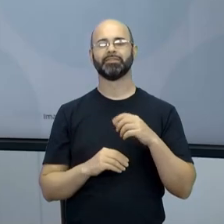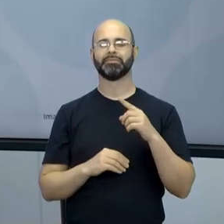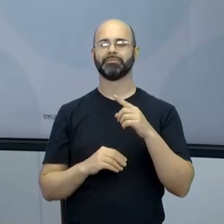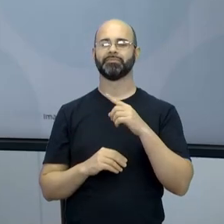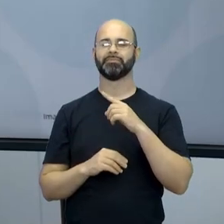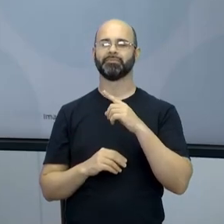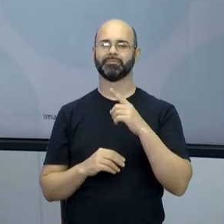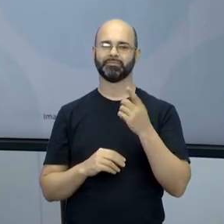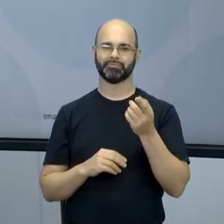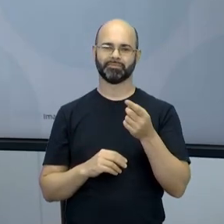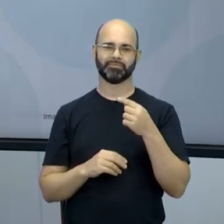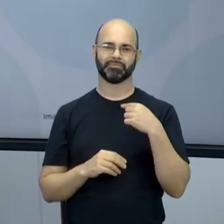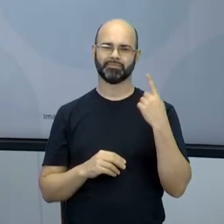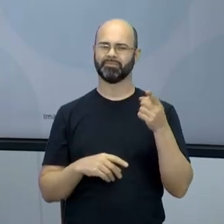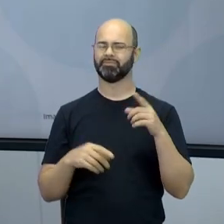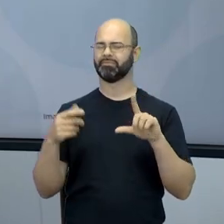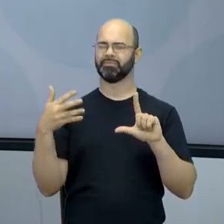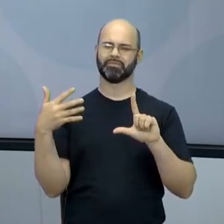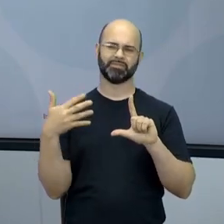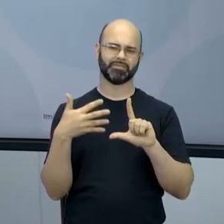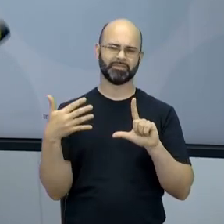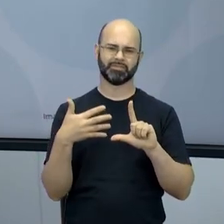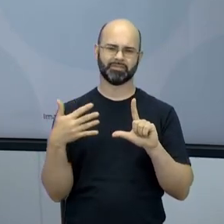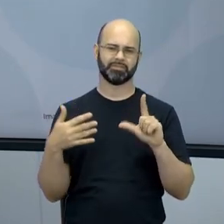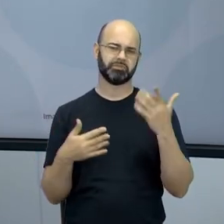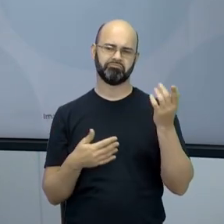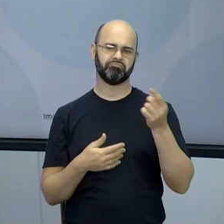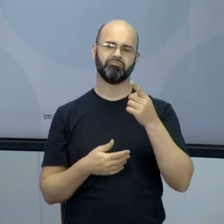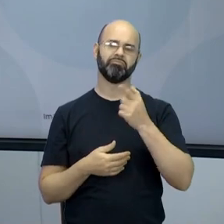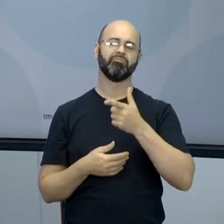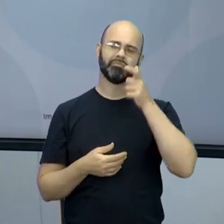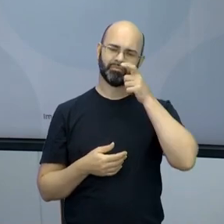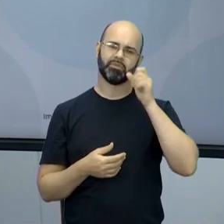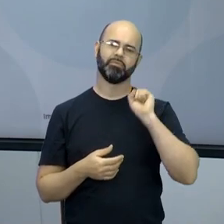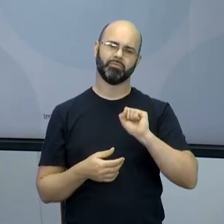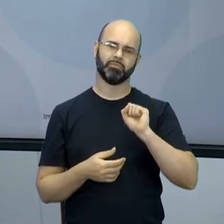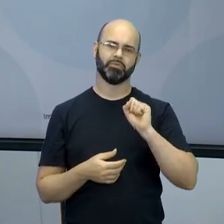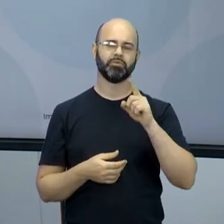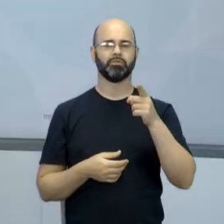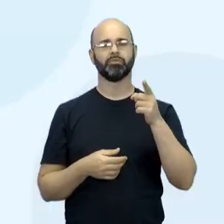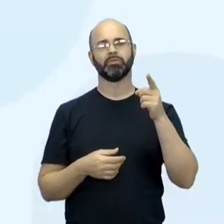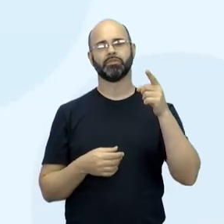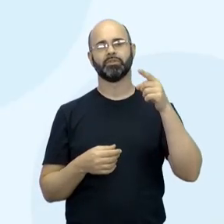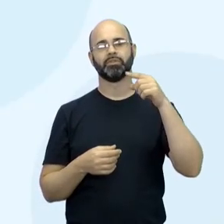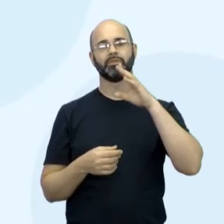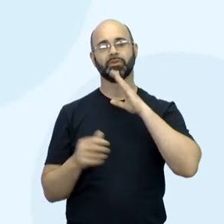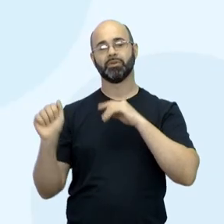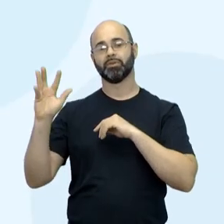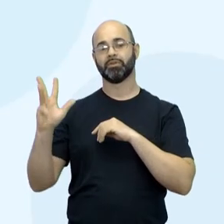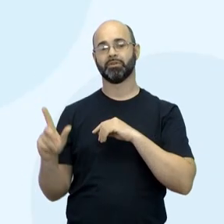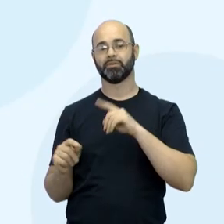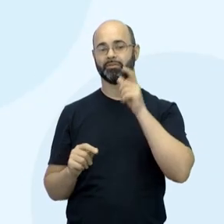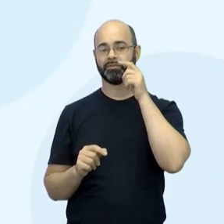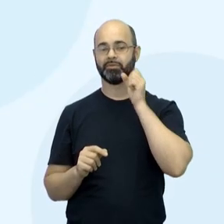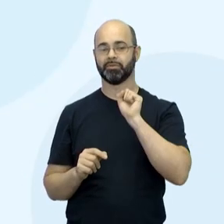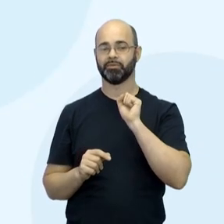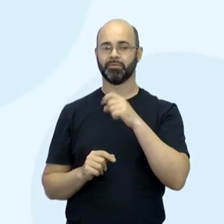ainda... É isso estar no Netflix, algum Netflix da vida, você consegue assistir. lá. Saiba mais sobre o cinema africano feito na África. Olha só.